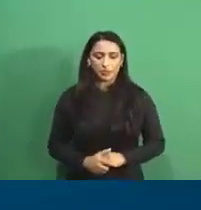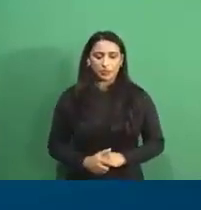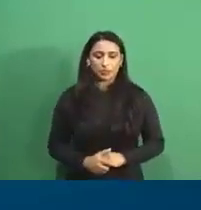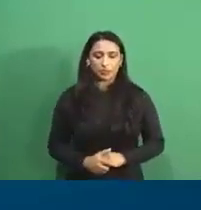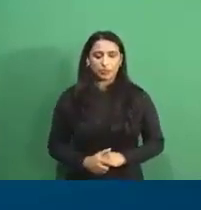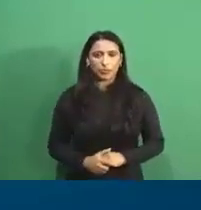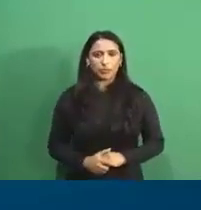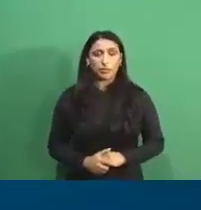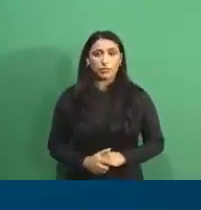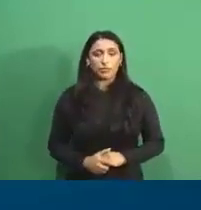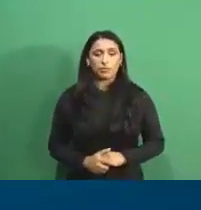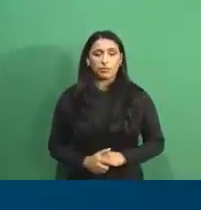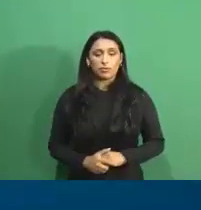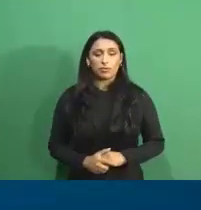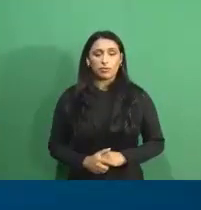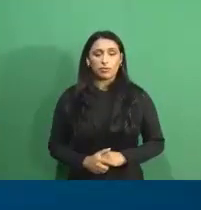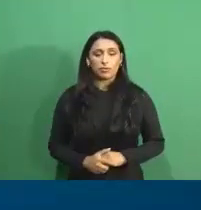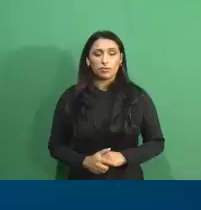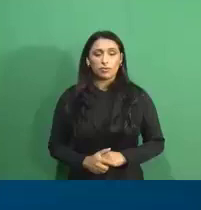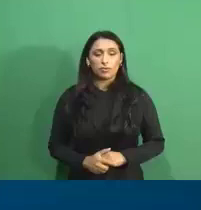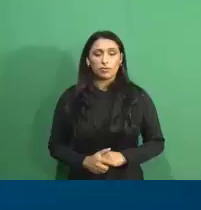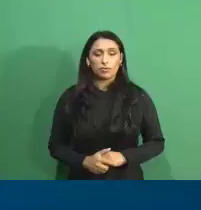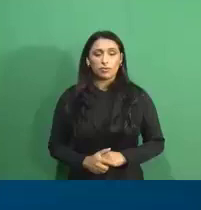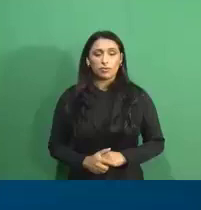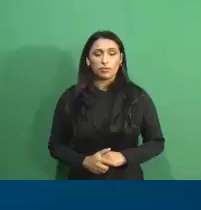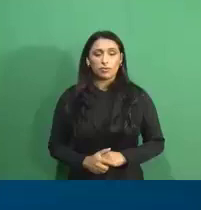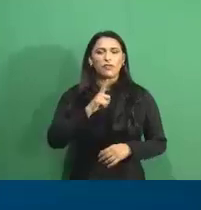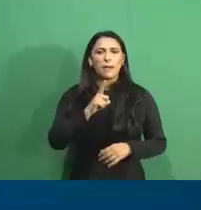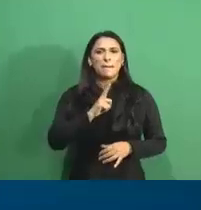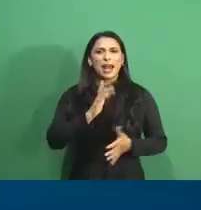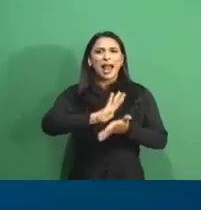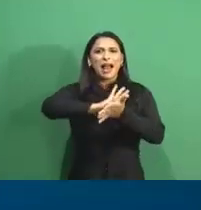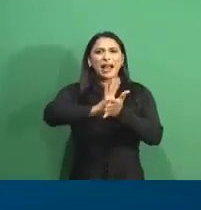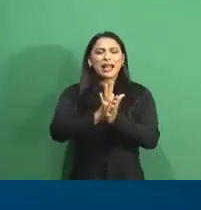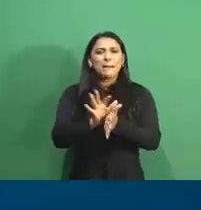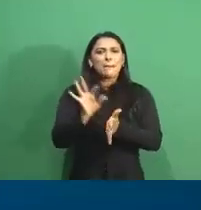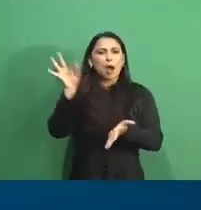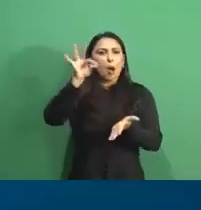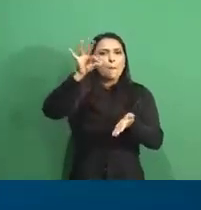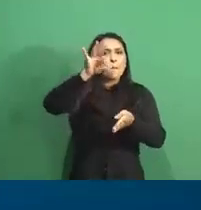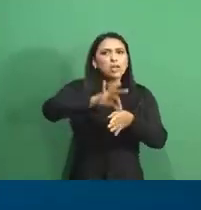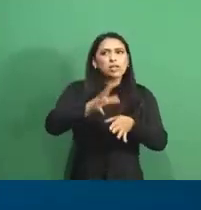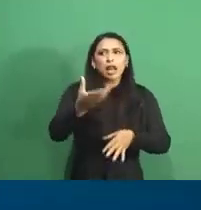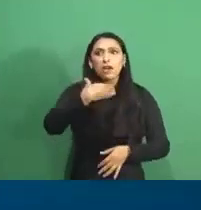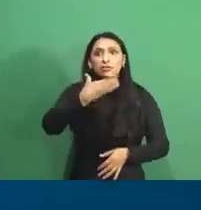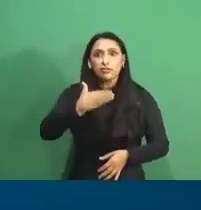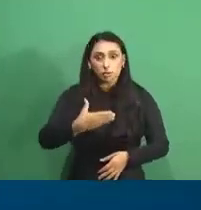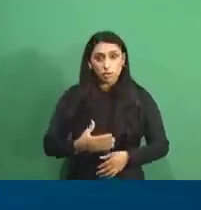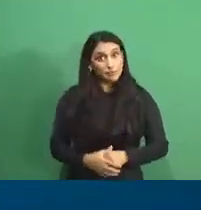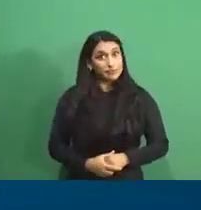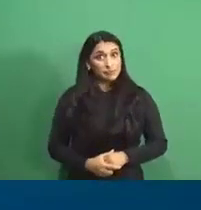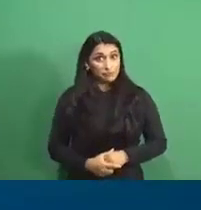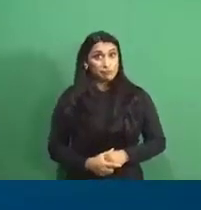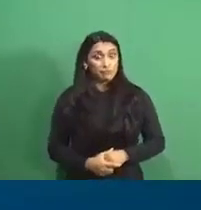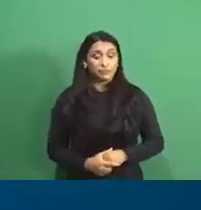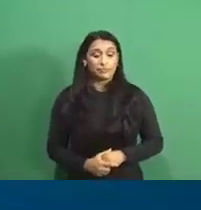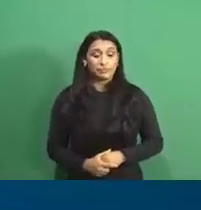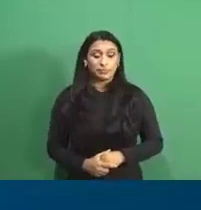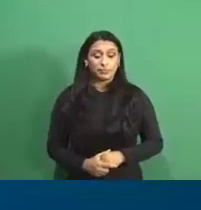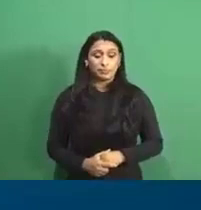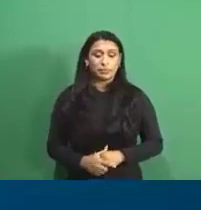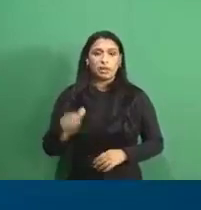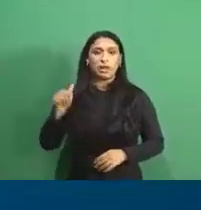mecanismo inovador para combater a mosca da fruta. Então, com vocês, Alana